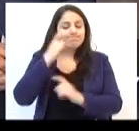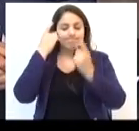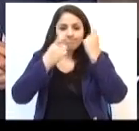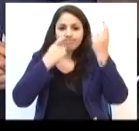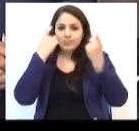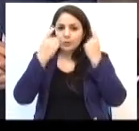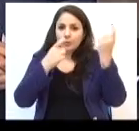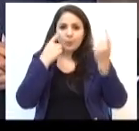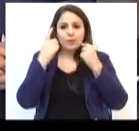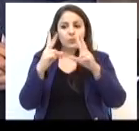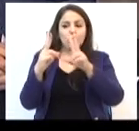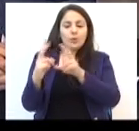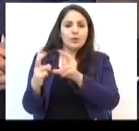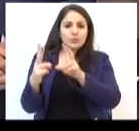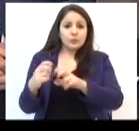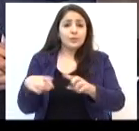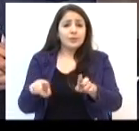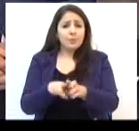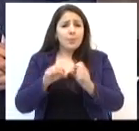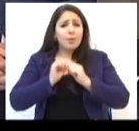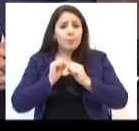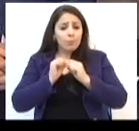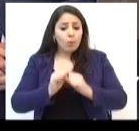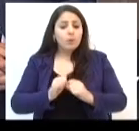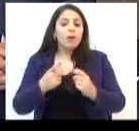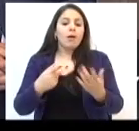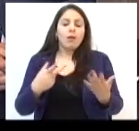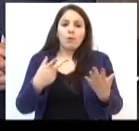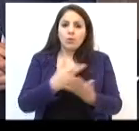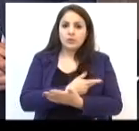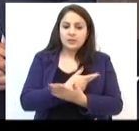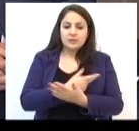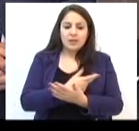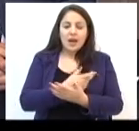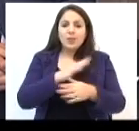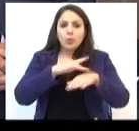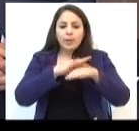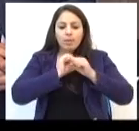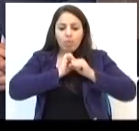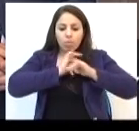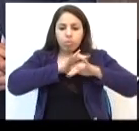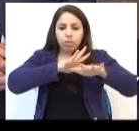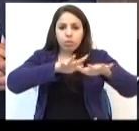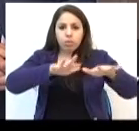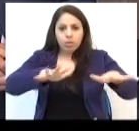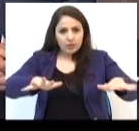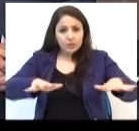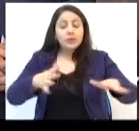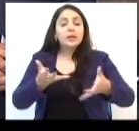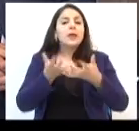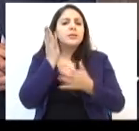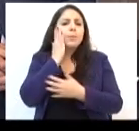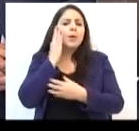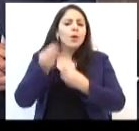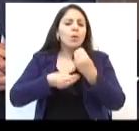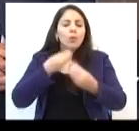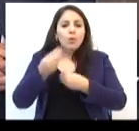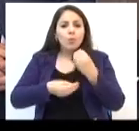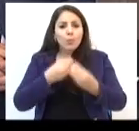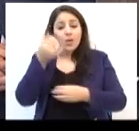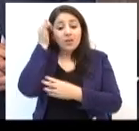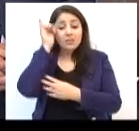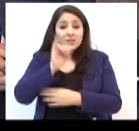preocupadas, estão receosas com o fato de poder acontecer um surto da doença, e elas querem saber, então, como